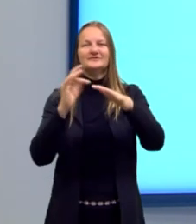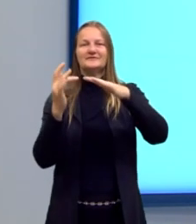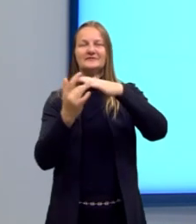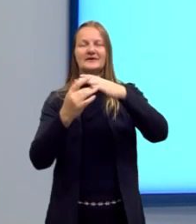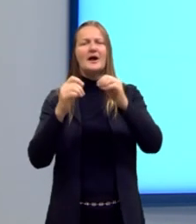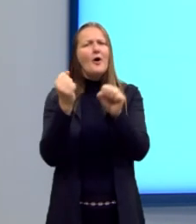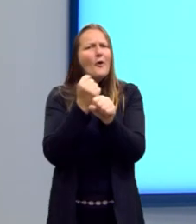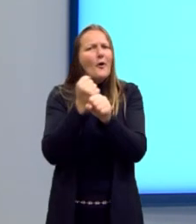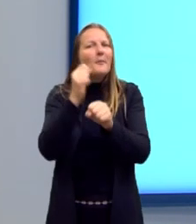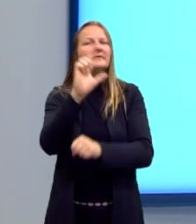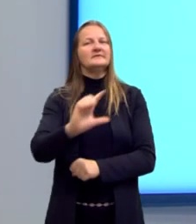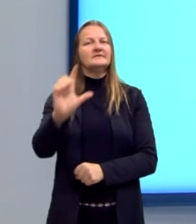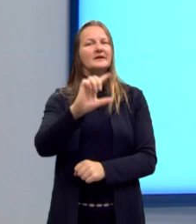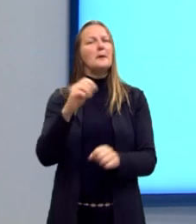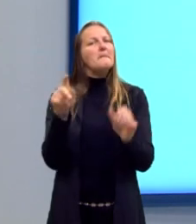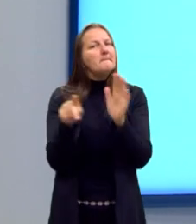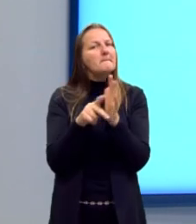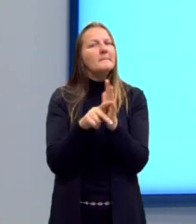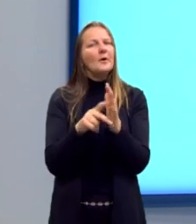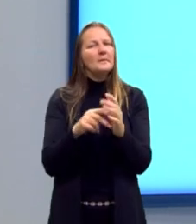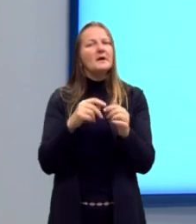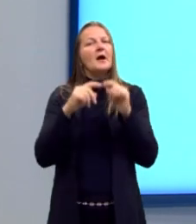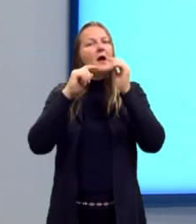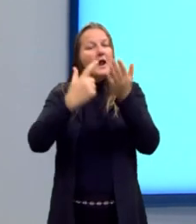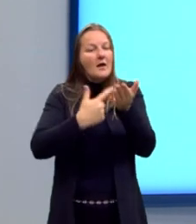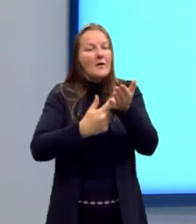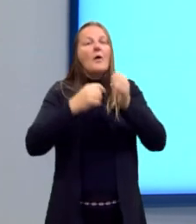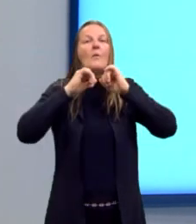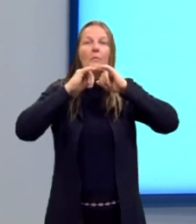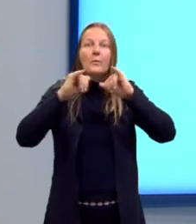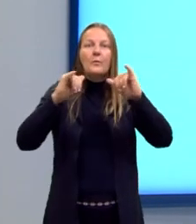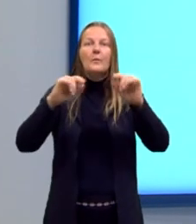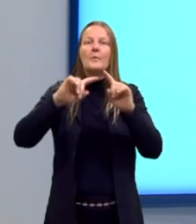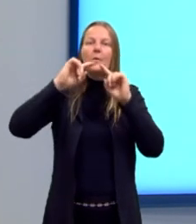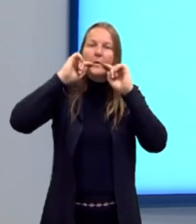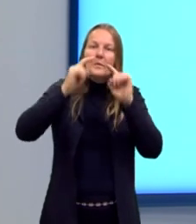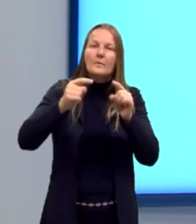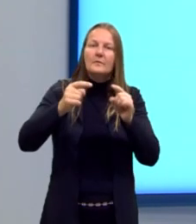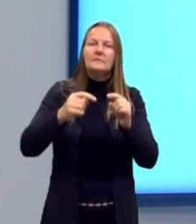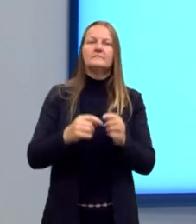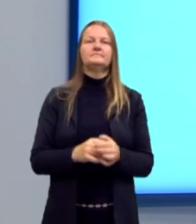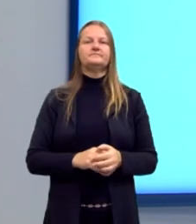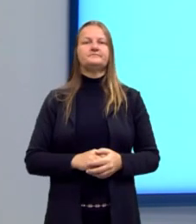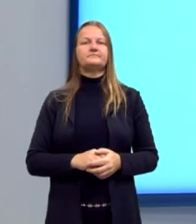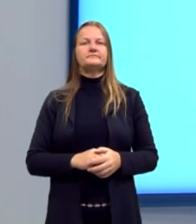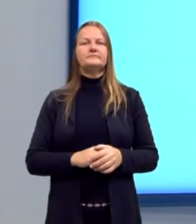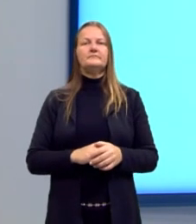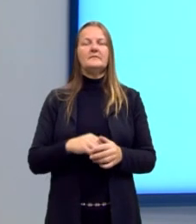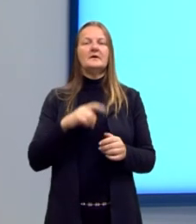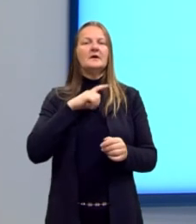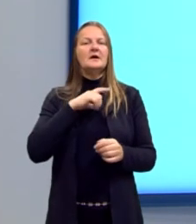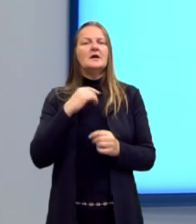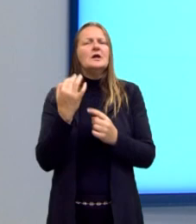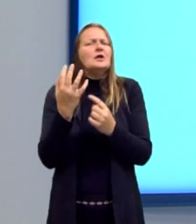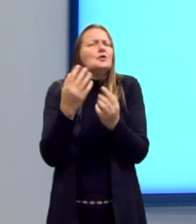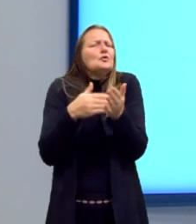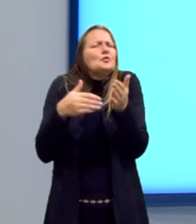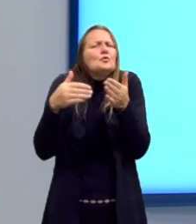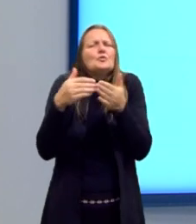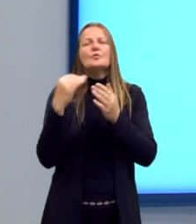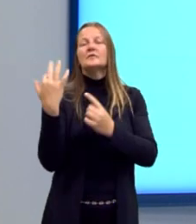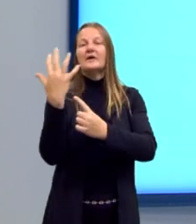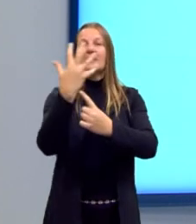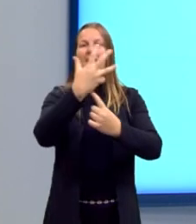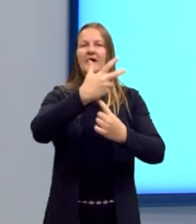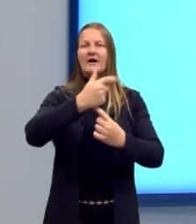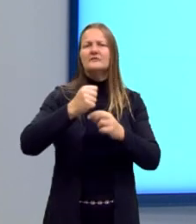literárias também eram utilizadas para fazer essa denúncia. E não só as obras literárias. Toda forma de arte começa a vir